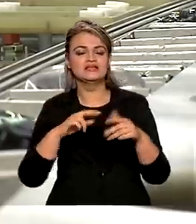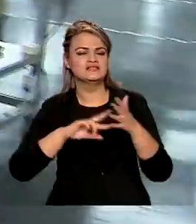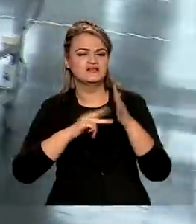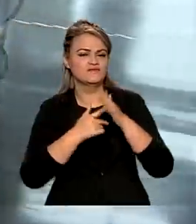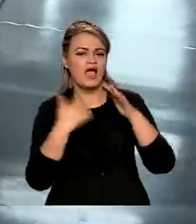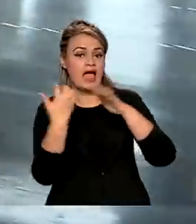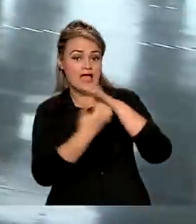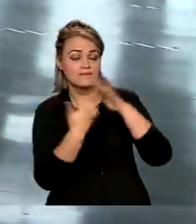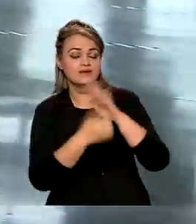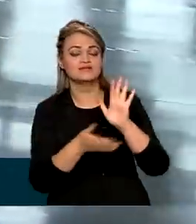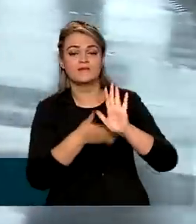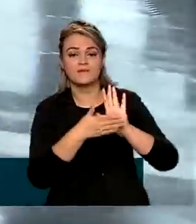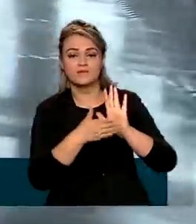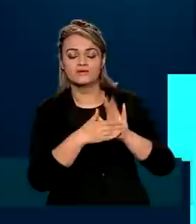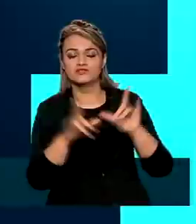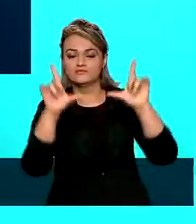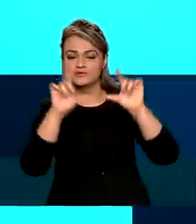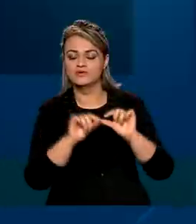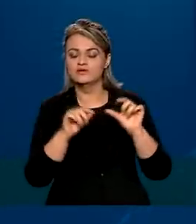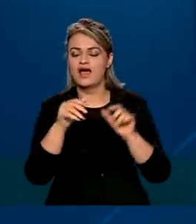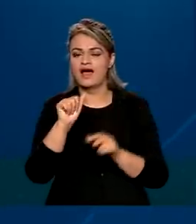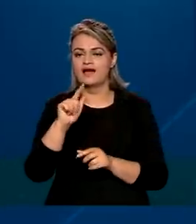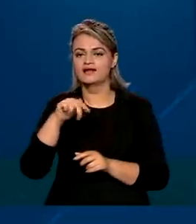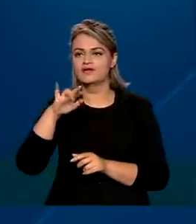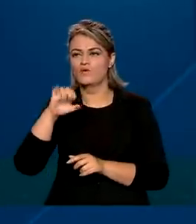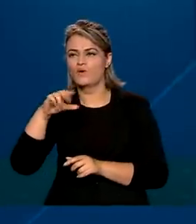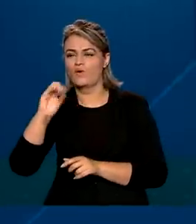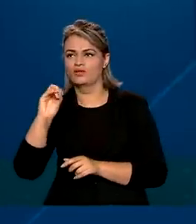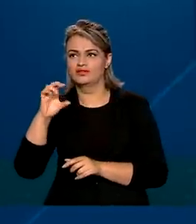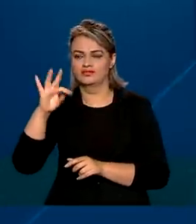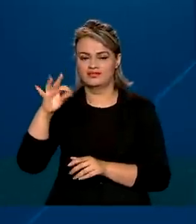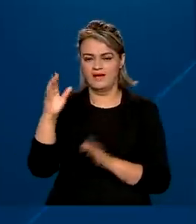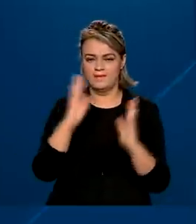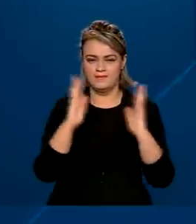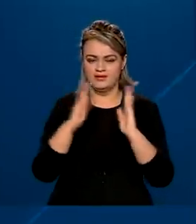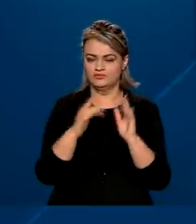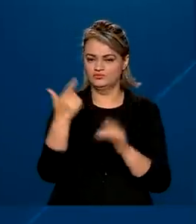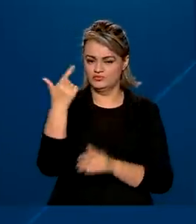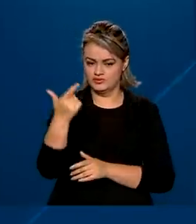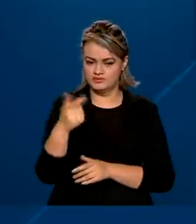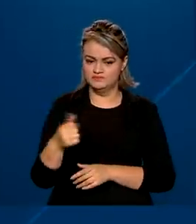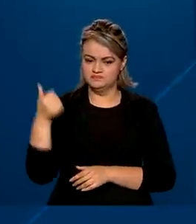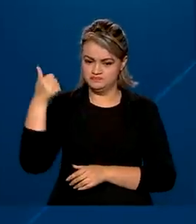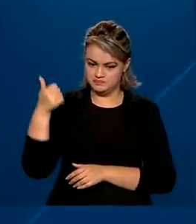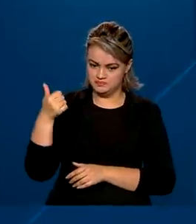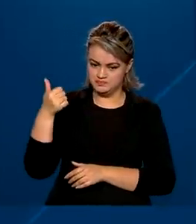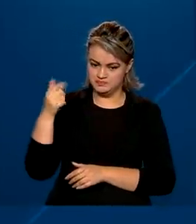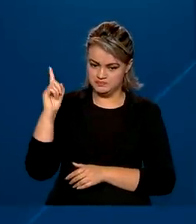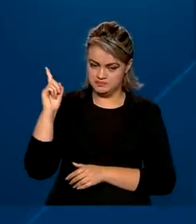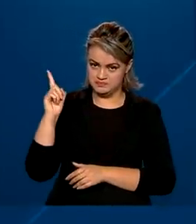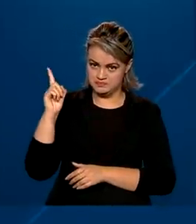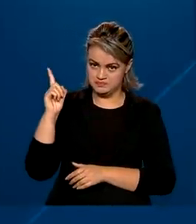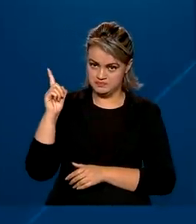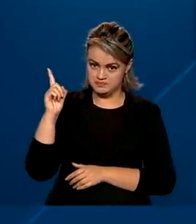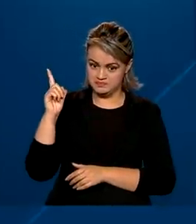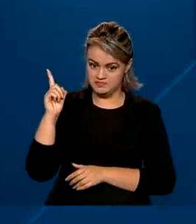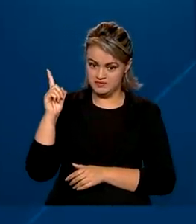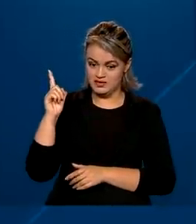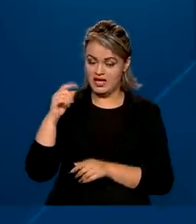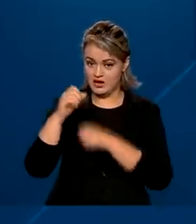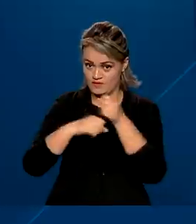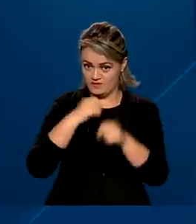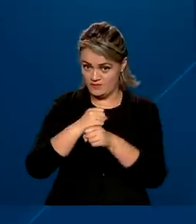o projeto propõe a redução de alíquotas em duas etapas, dos atuais 15% para 12,5% em